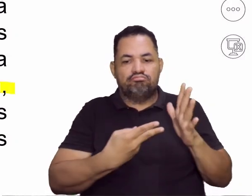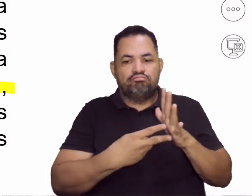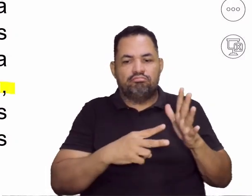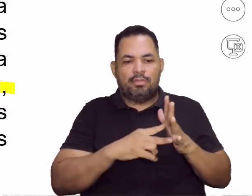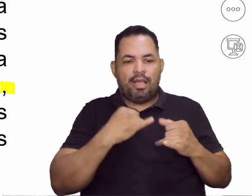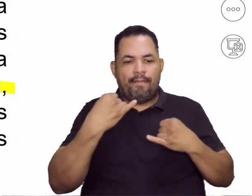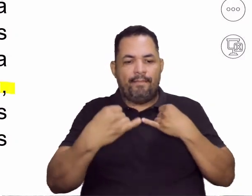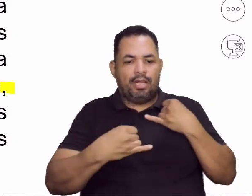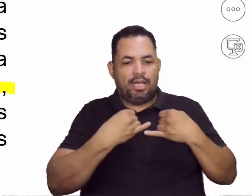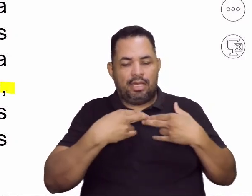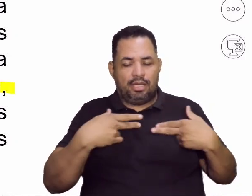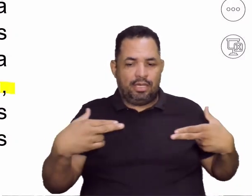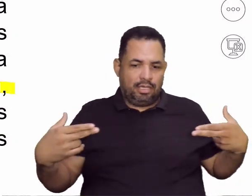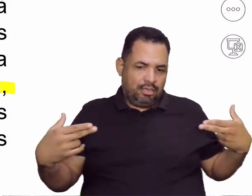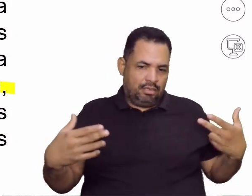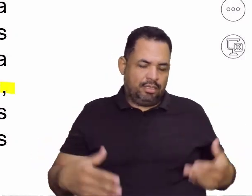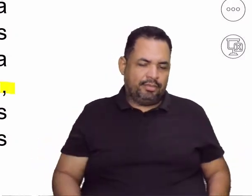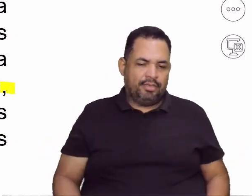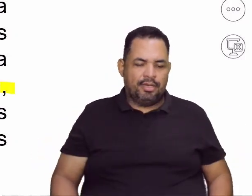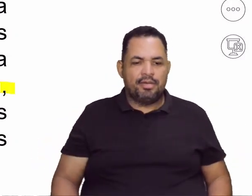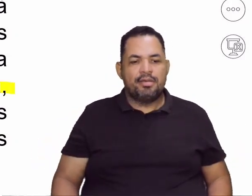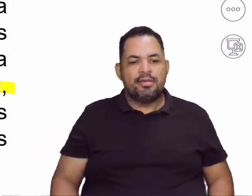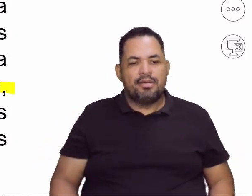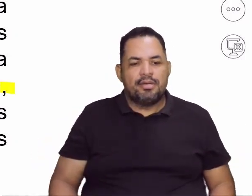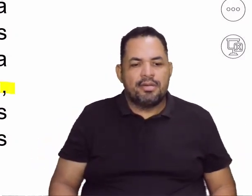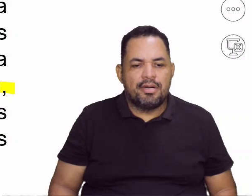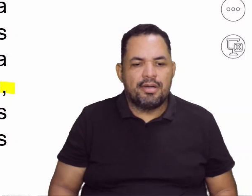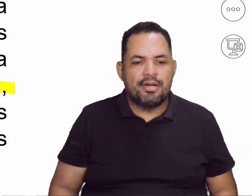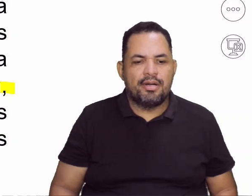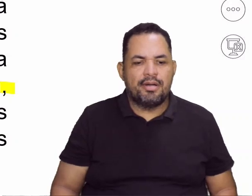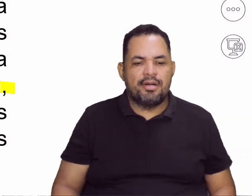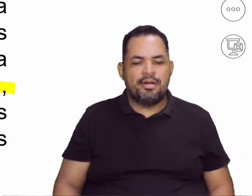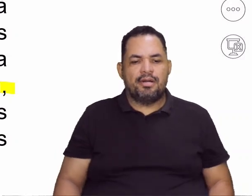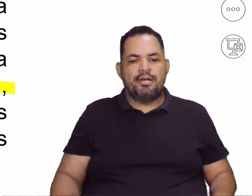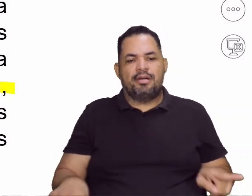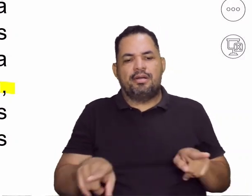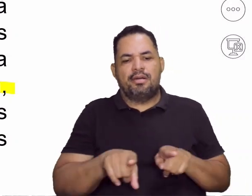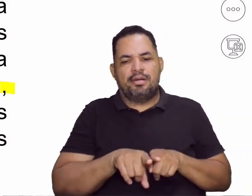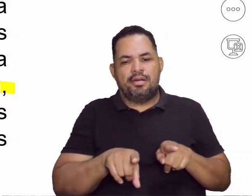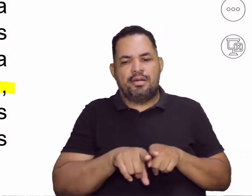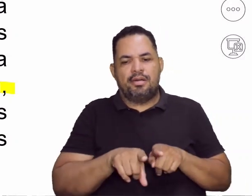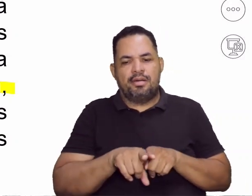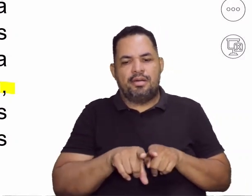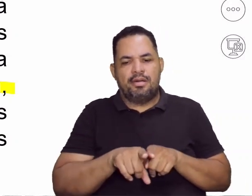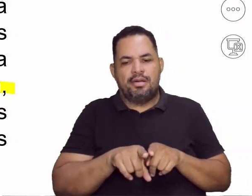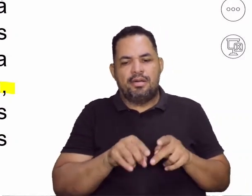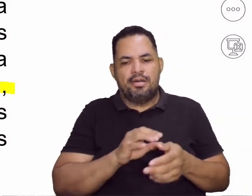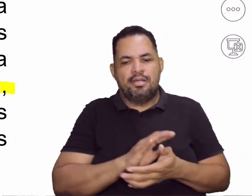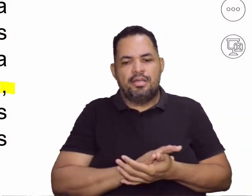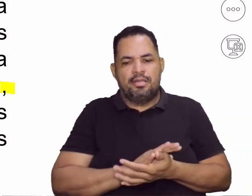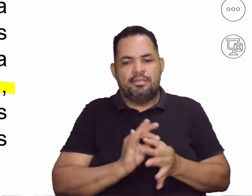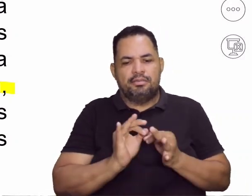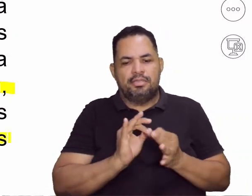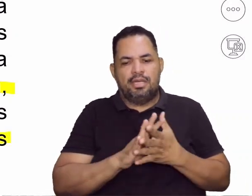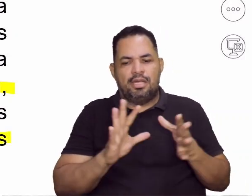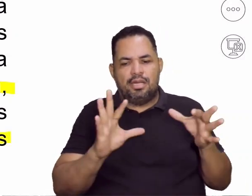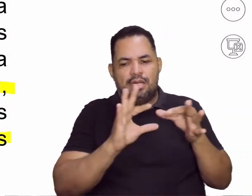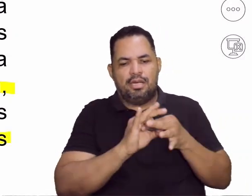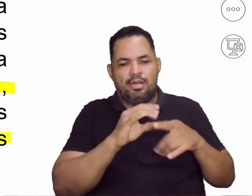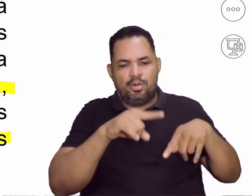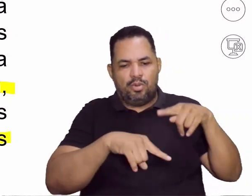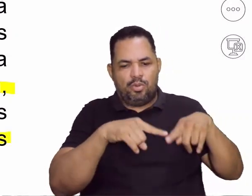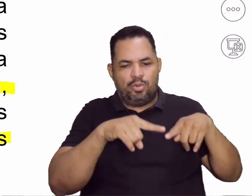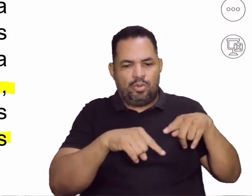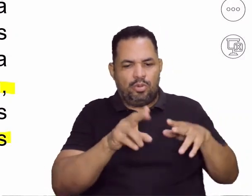que eu já venho falando com vocês desde o início também, né? E tá muito atrelada aí aos brinquedos, aos objetos